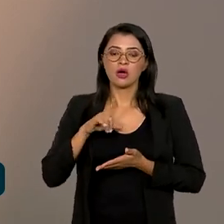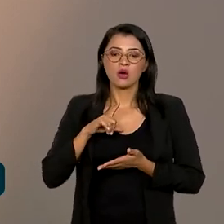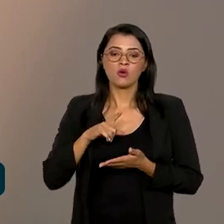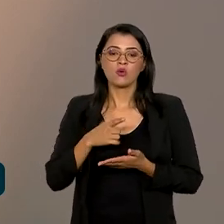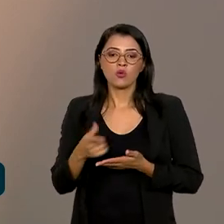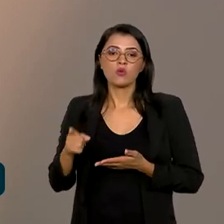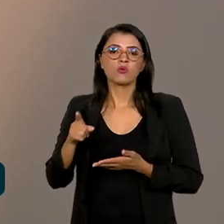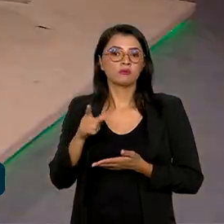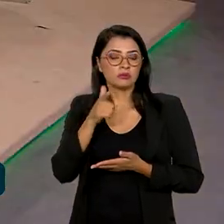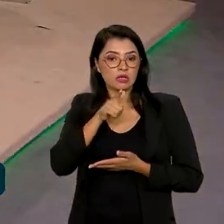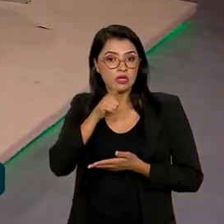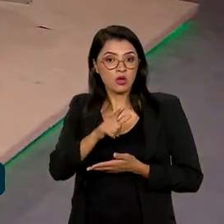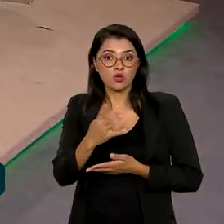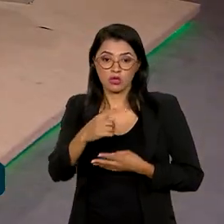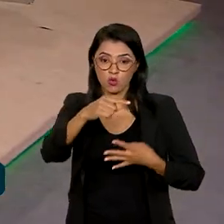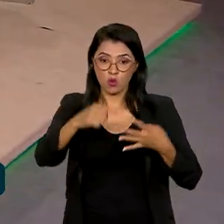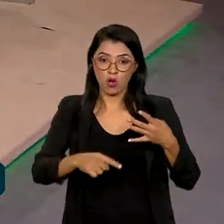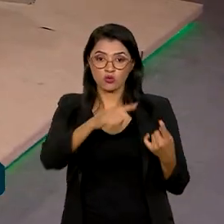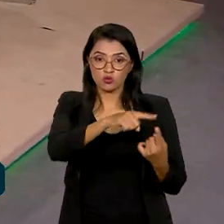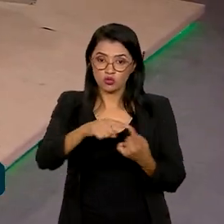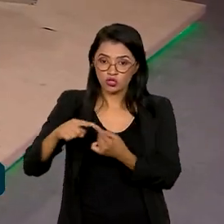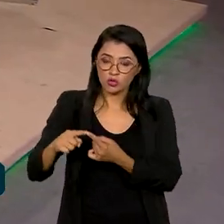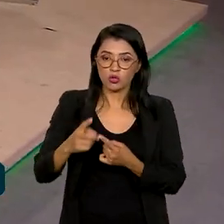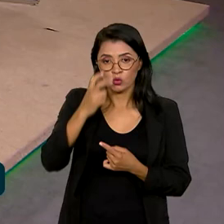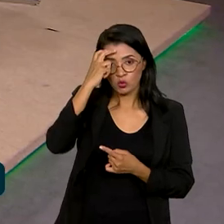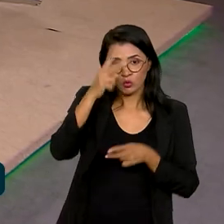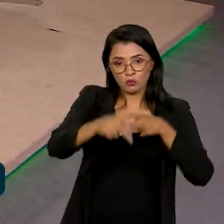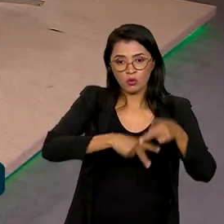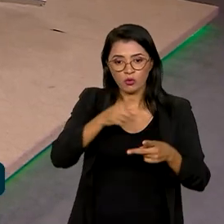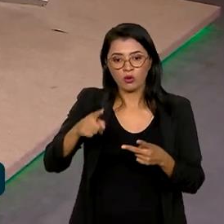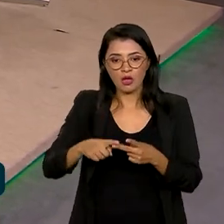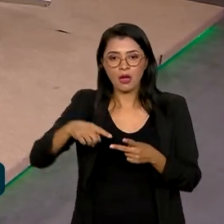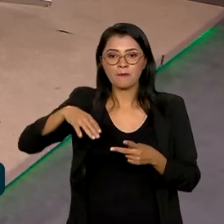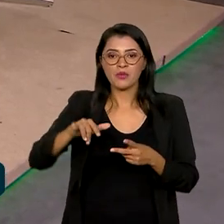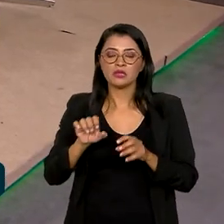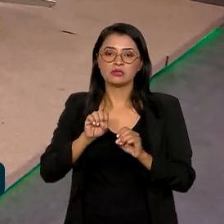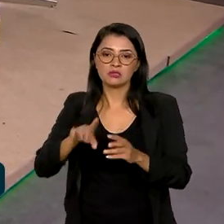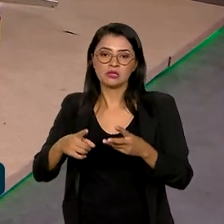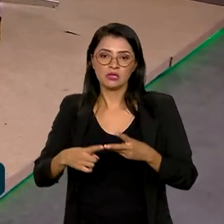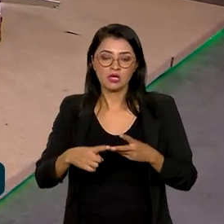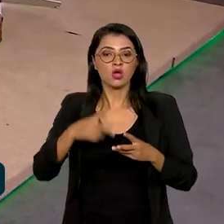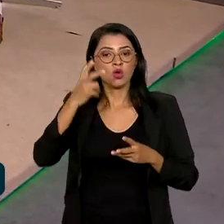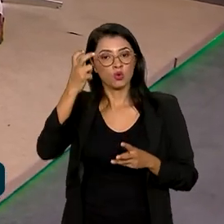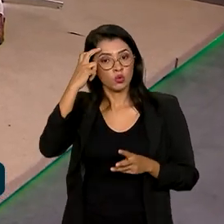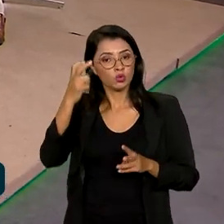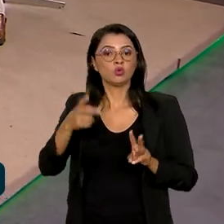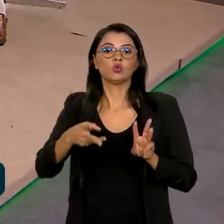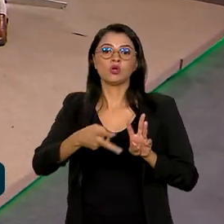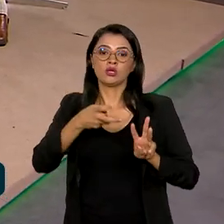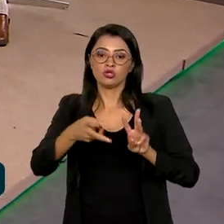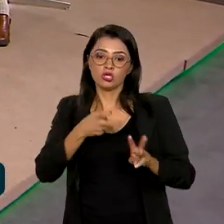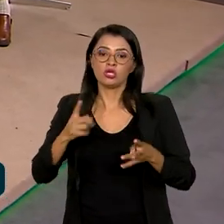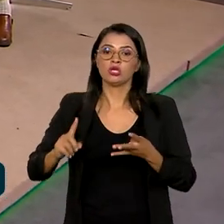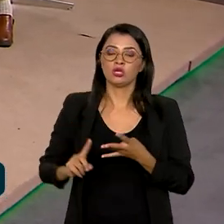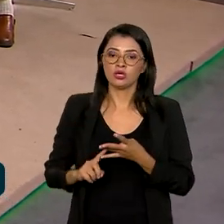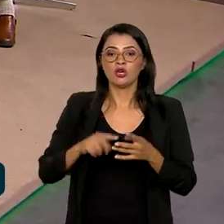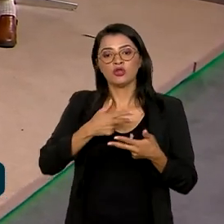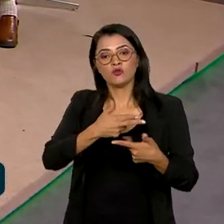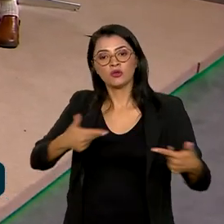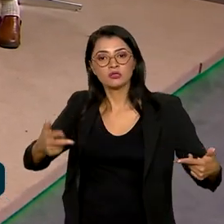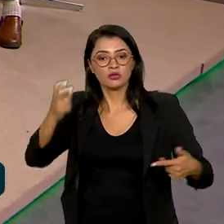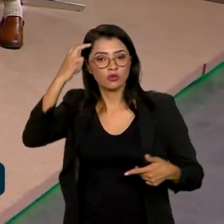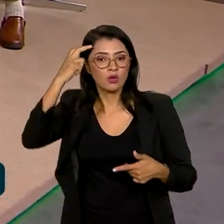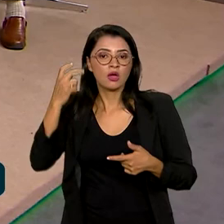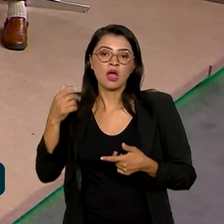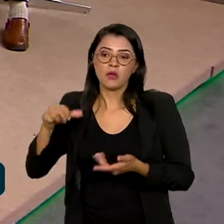que abraça quatro categorias. Cultura Popular, Mestre Lucindo, Cultura Indígena, Vovó Bernaldina, Diversidade Cultural e